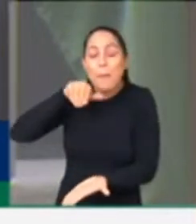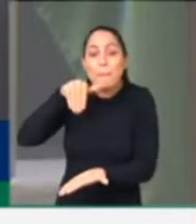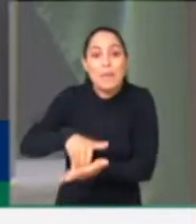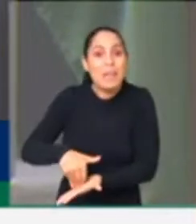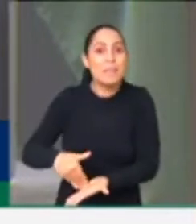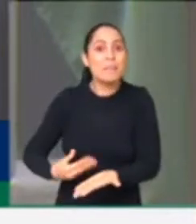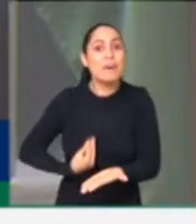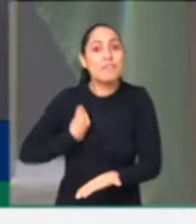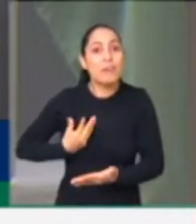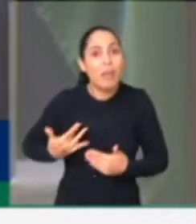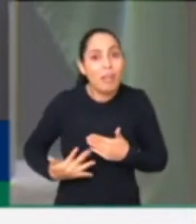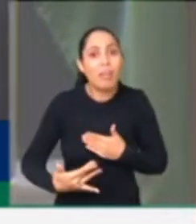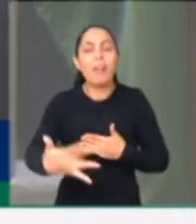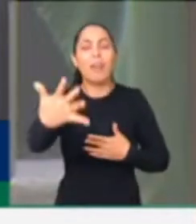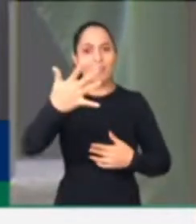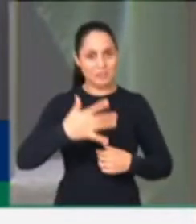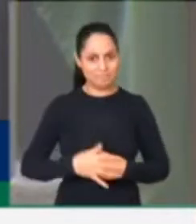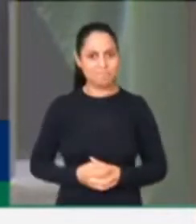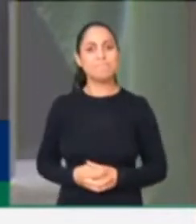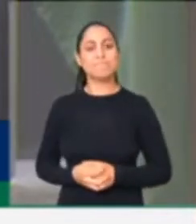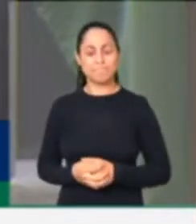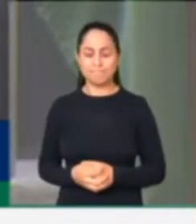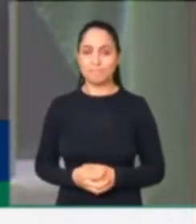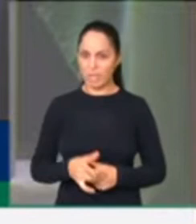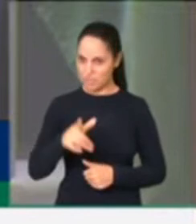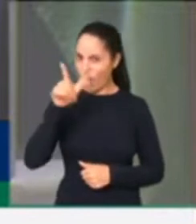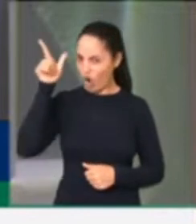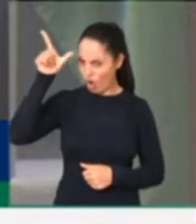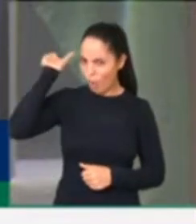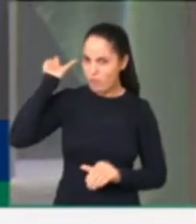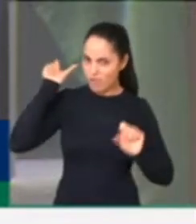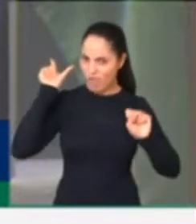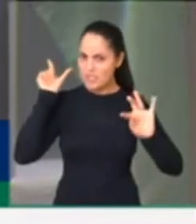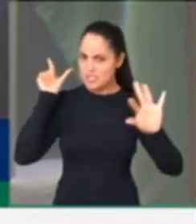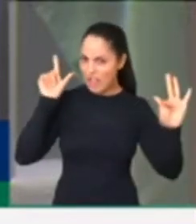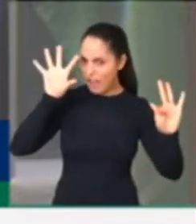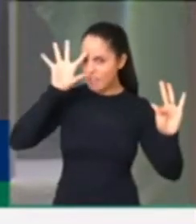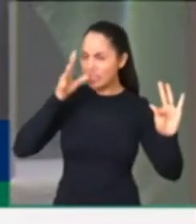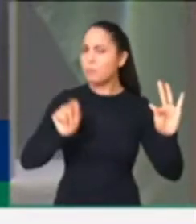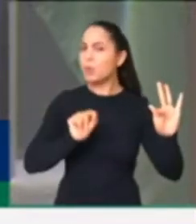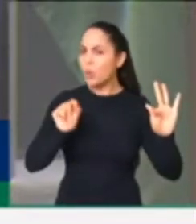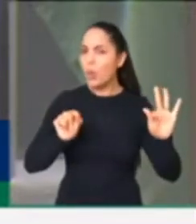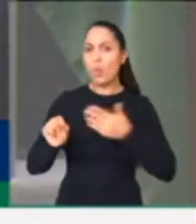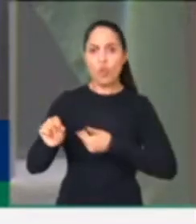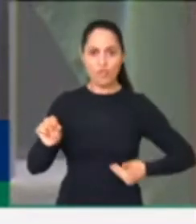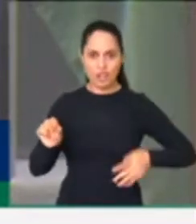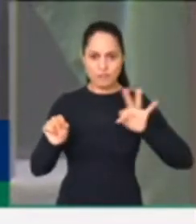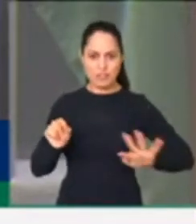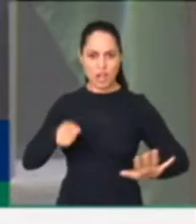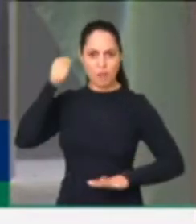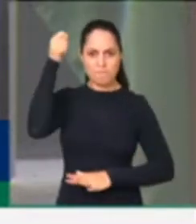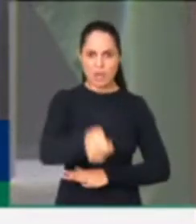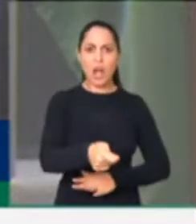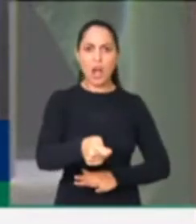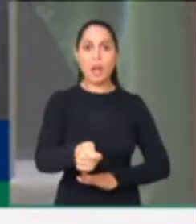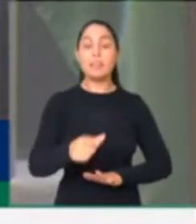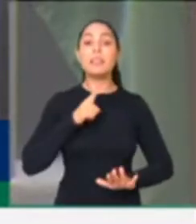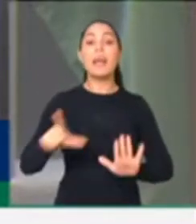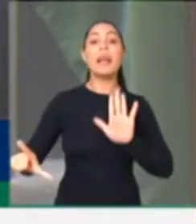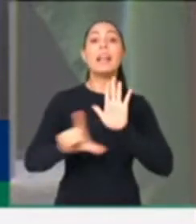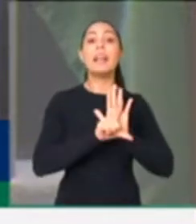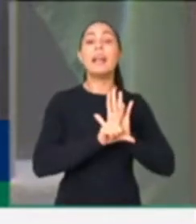Supremo Tribunal Federal determinou ao governo que cumpra a lei do então senador Eduardo